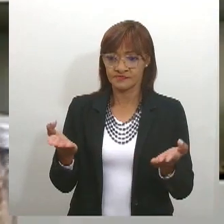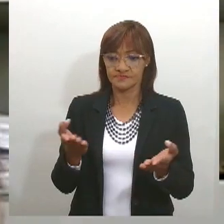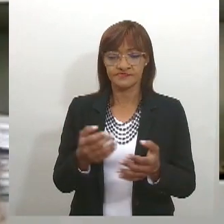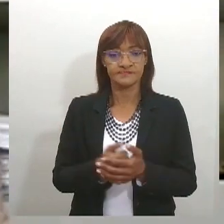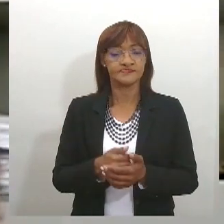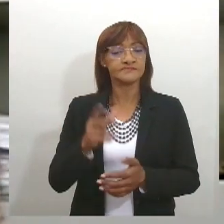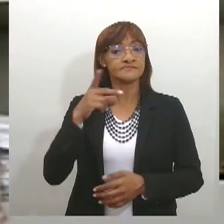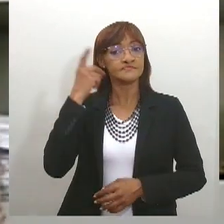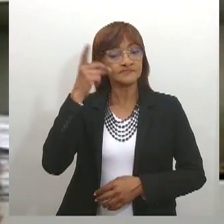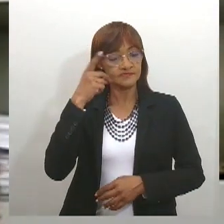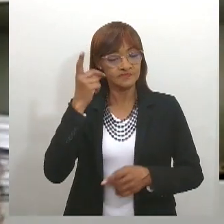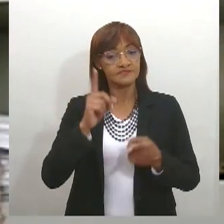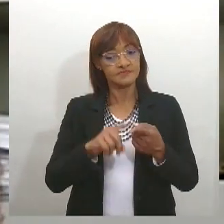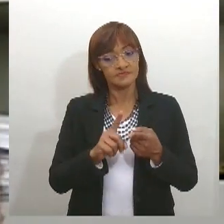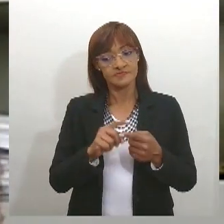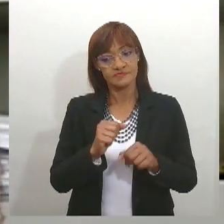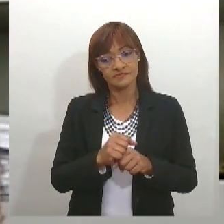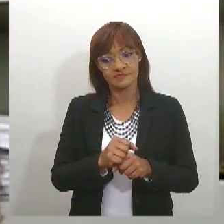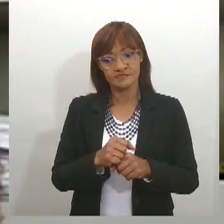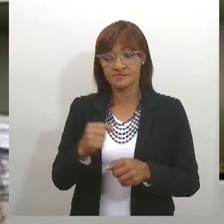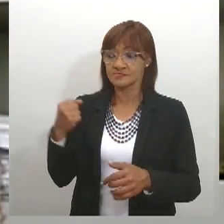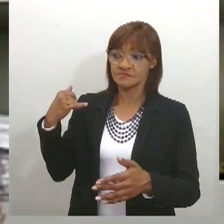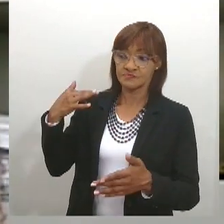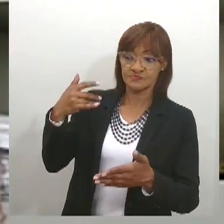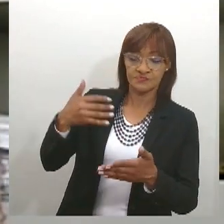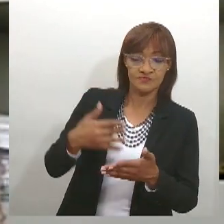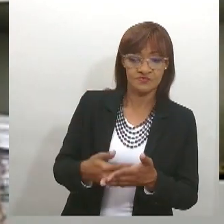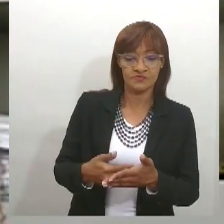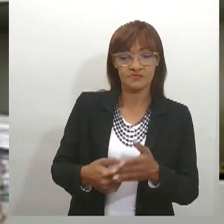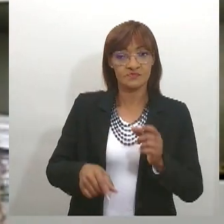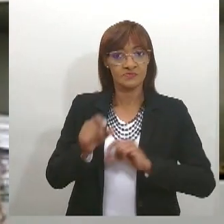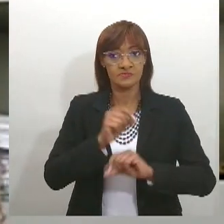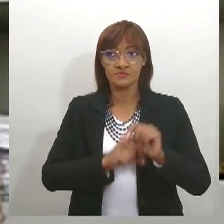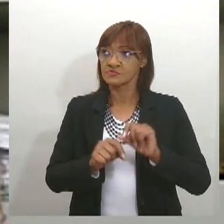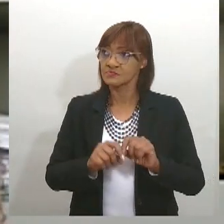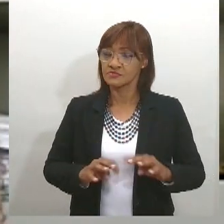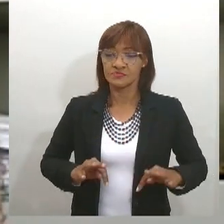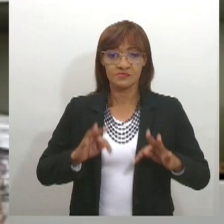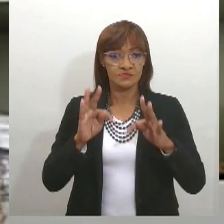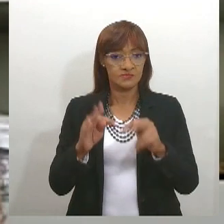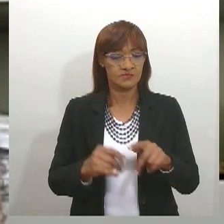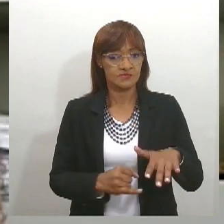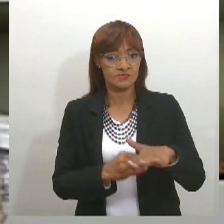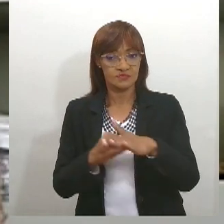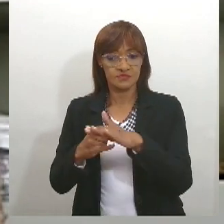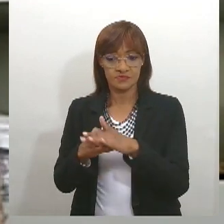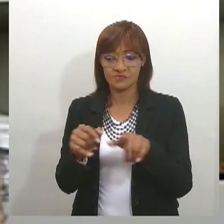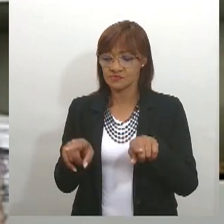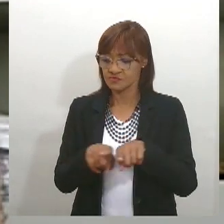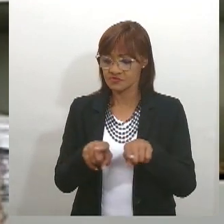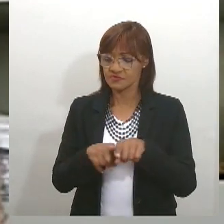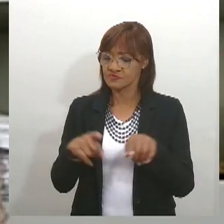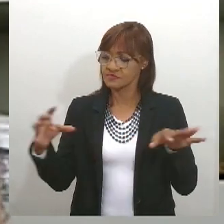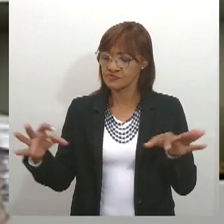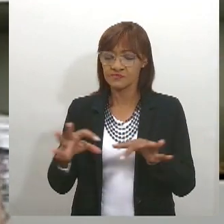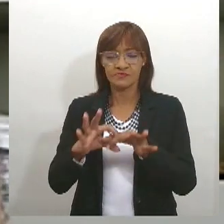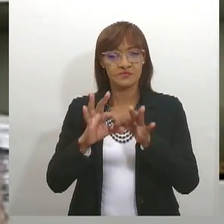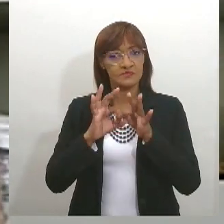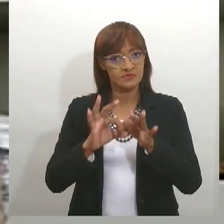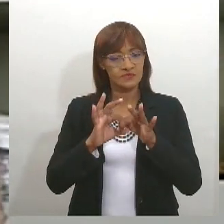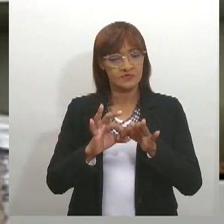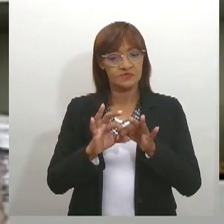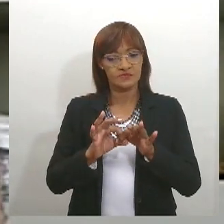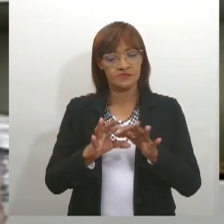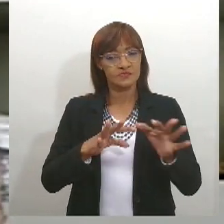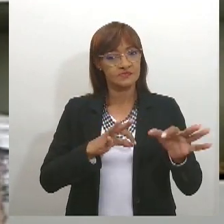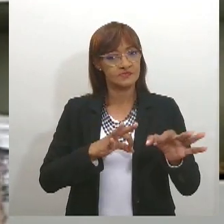cá, a gente vem provocando as instituições a também se somarem conosco e realizarem eventos